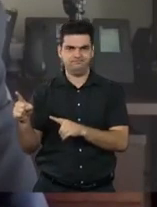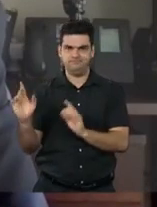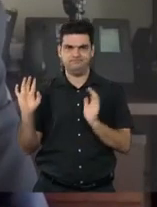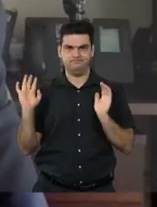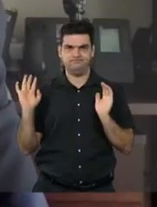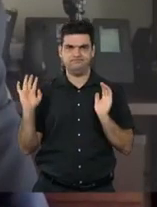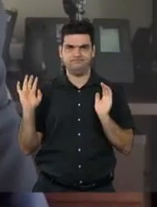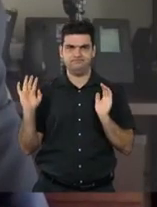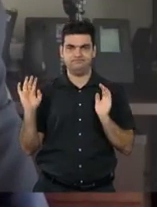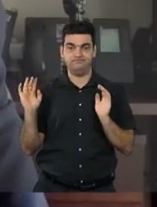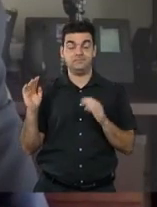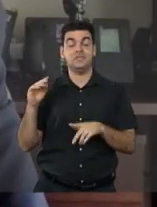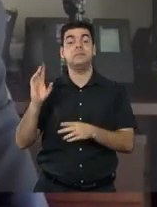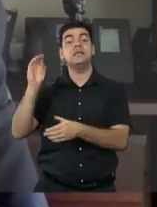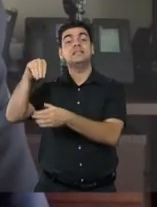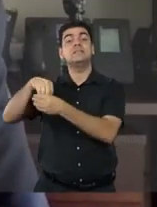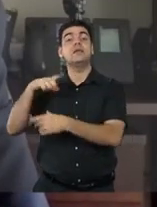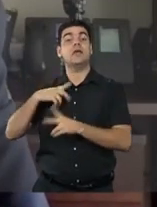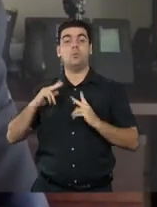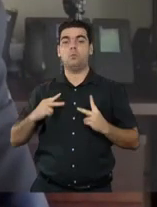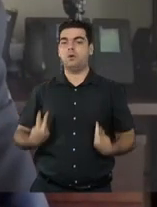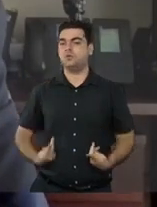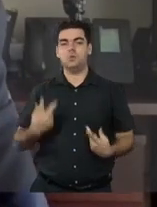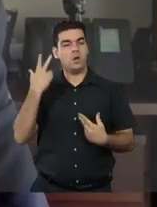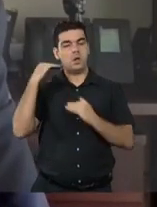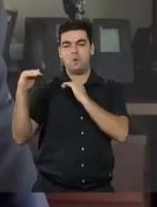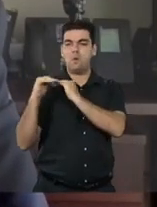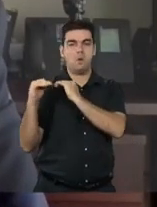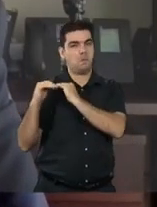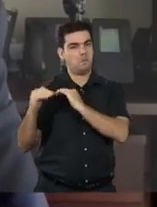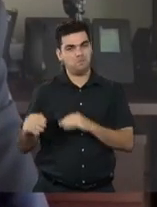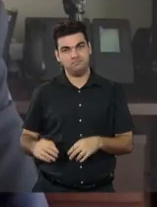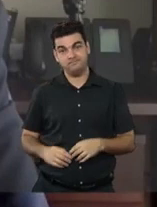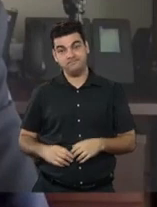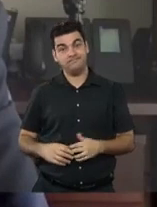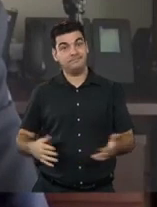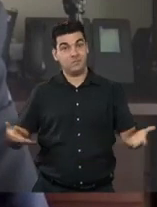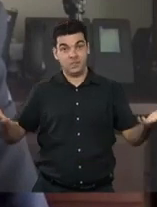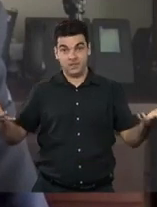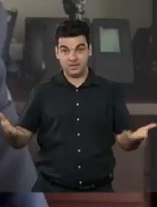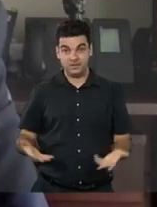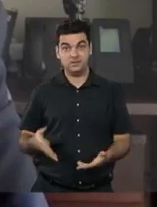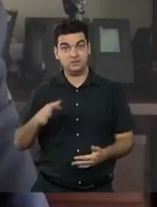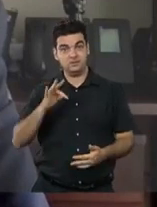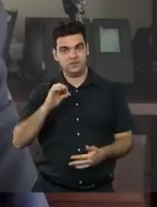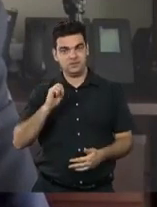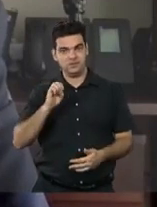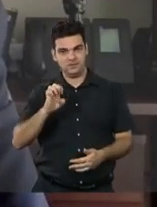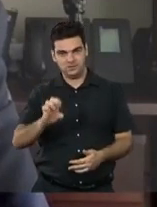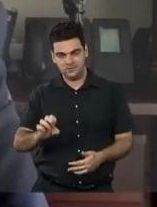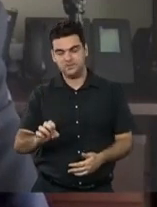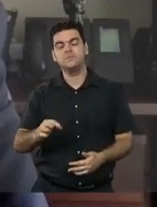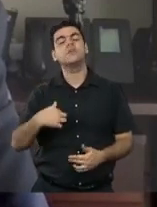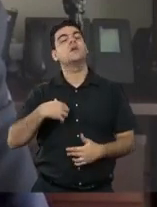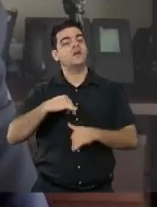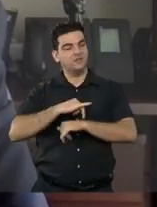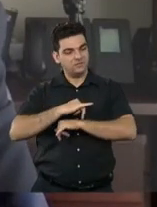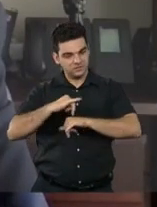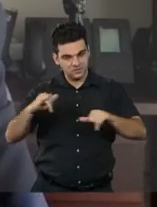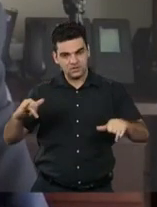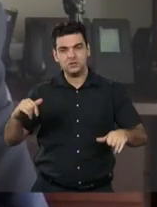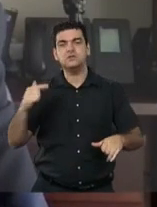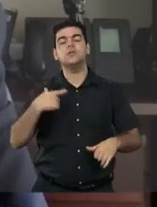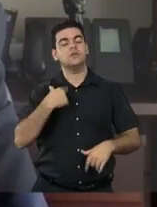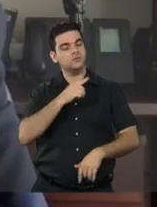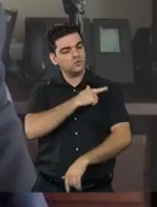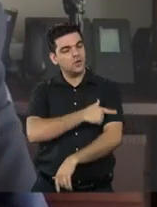sequer traduz uma escolha. E, portanto, nós queremos aqui reiterar o nosso apreço e